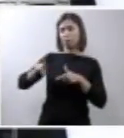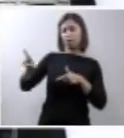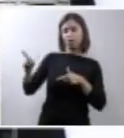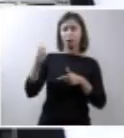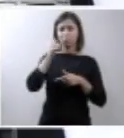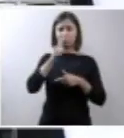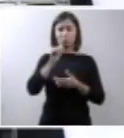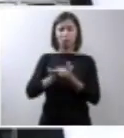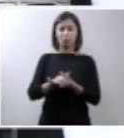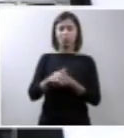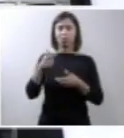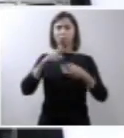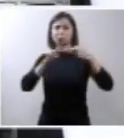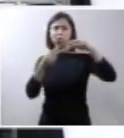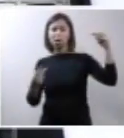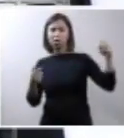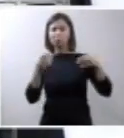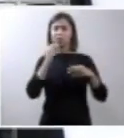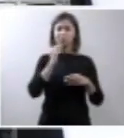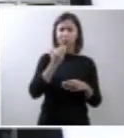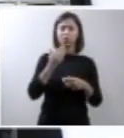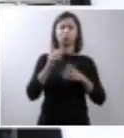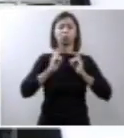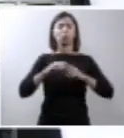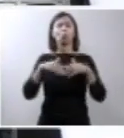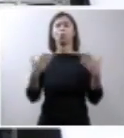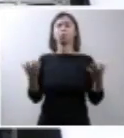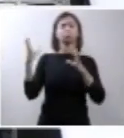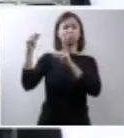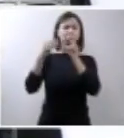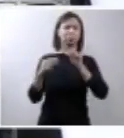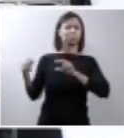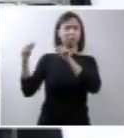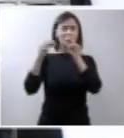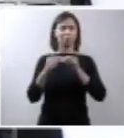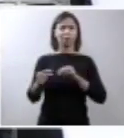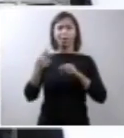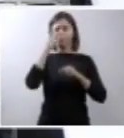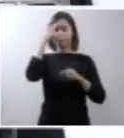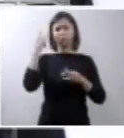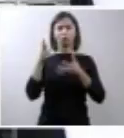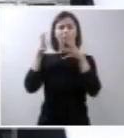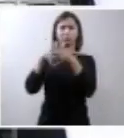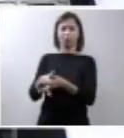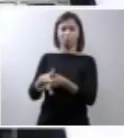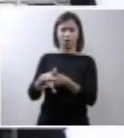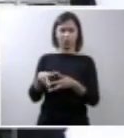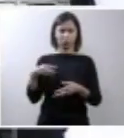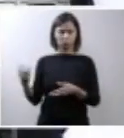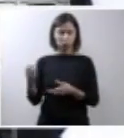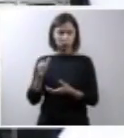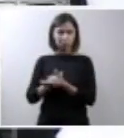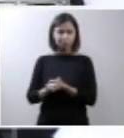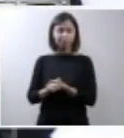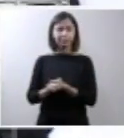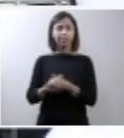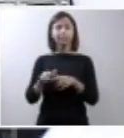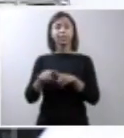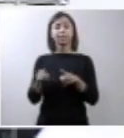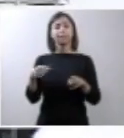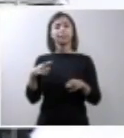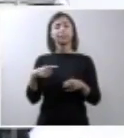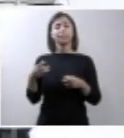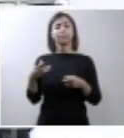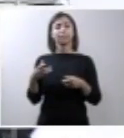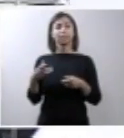genético? Será que o defeito é no sangue? Porque tem essas conversas aqui, ao invés de ajudar, só faz atrapalhar. Então, ela chegou para mim e disse, Inho,